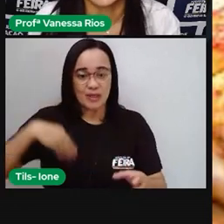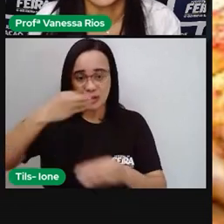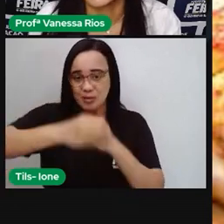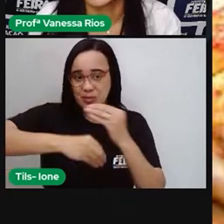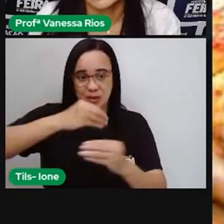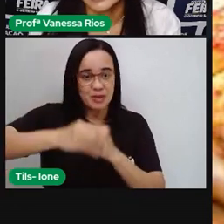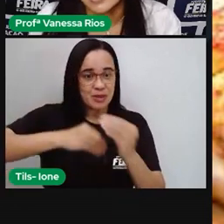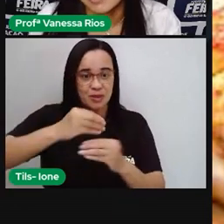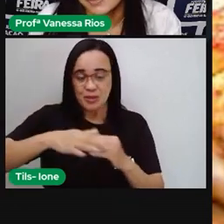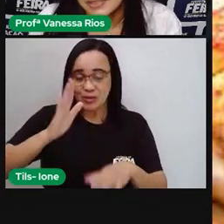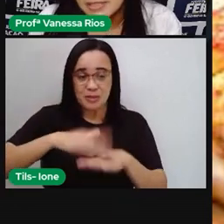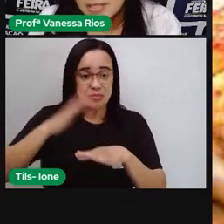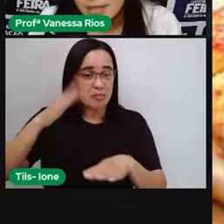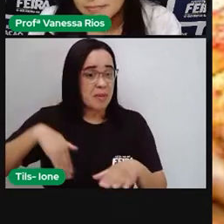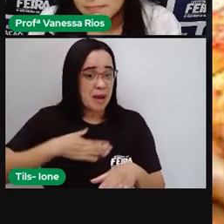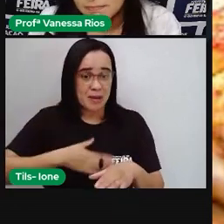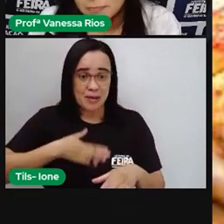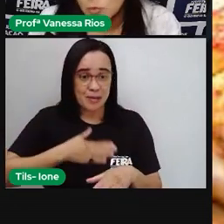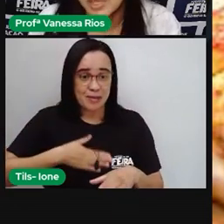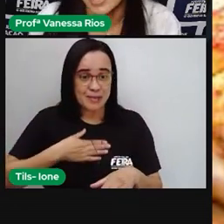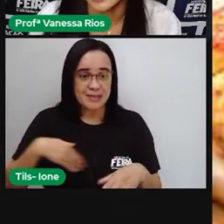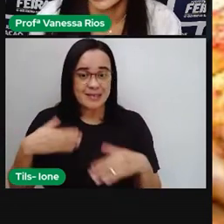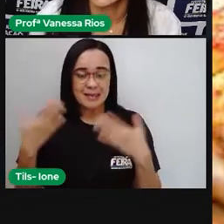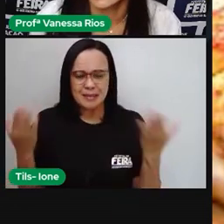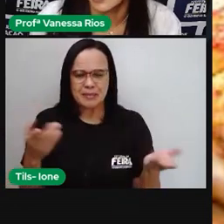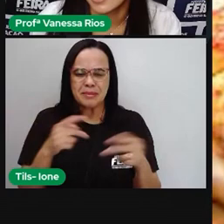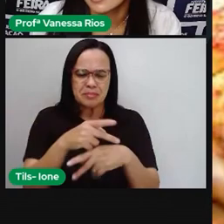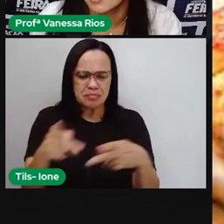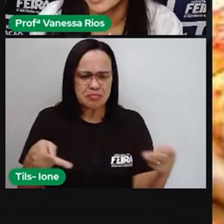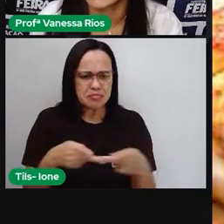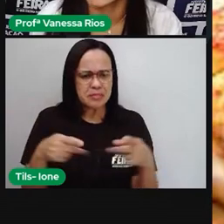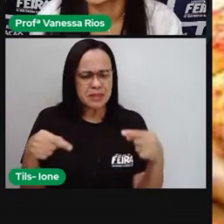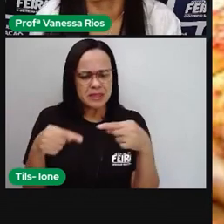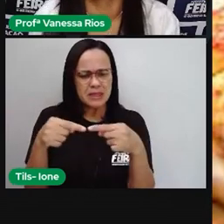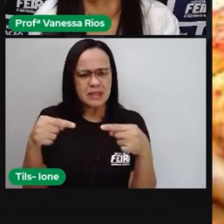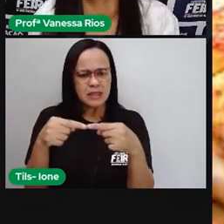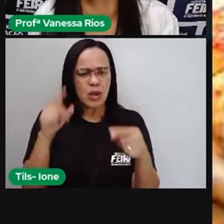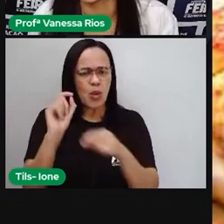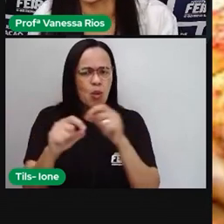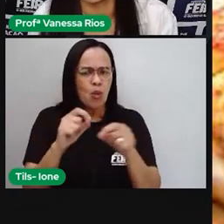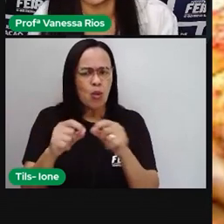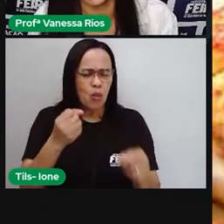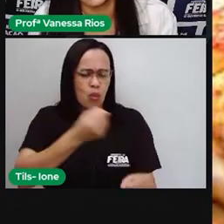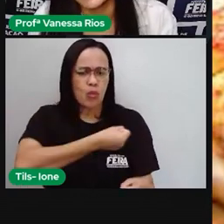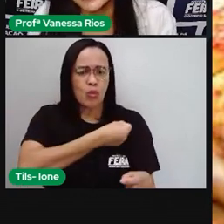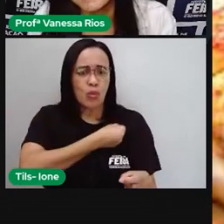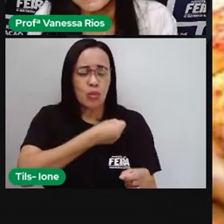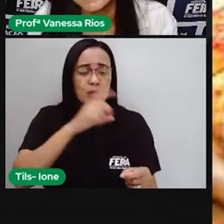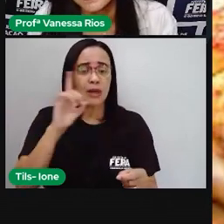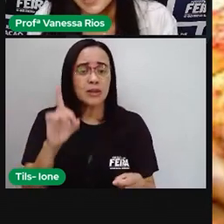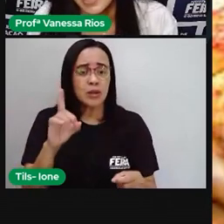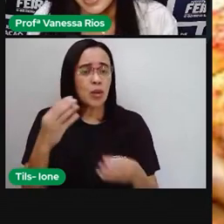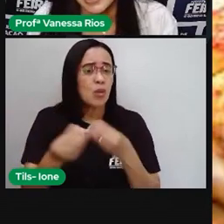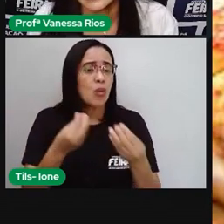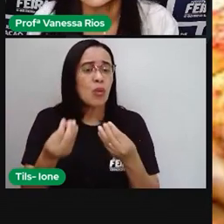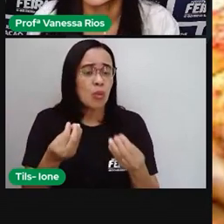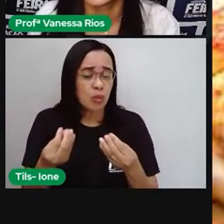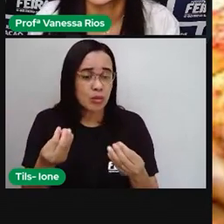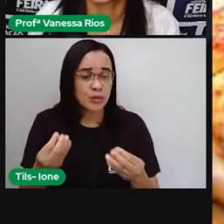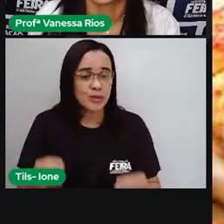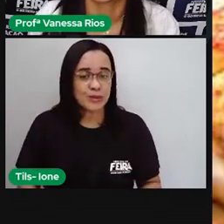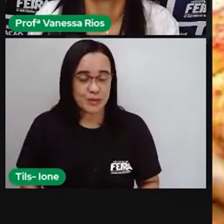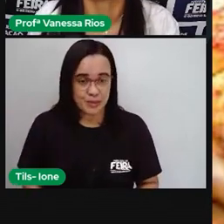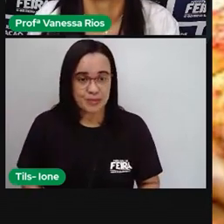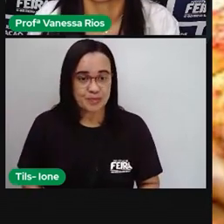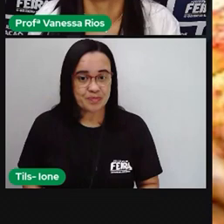Mas aí, para que para trouxe essa pizza? O que é que ela tem relação aí com os números decimais? A relação